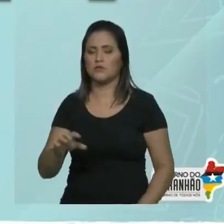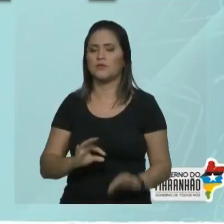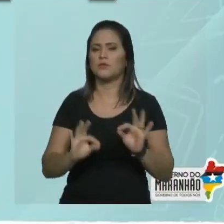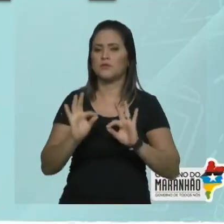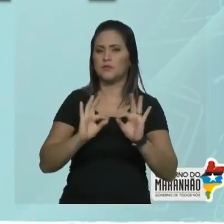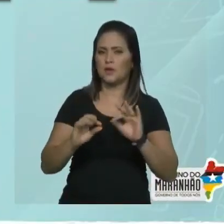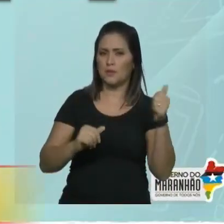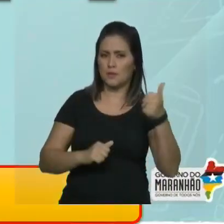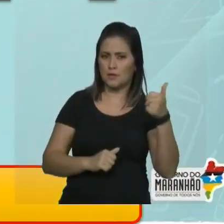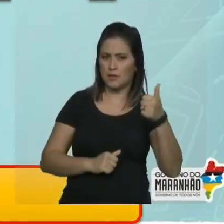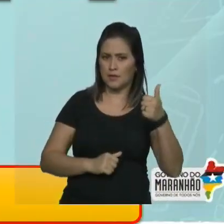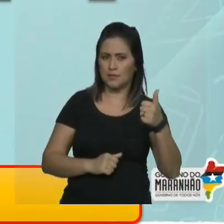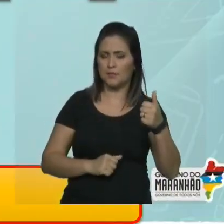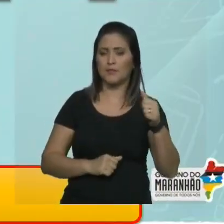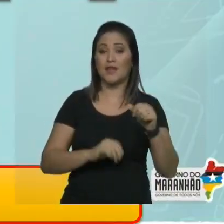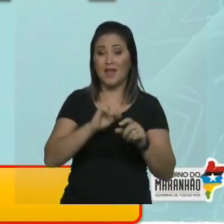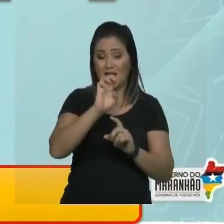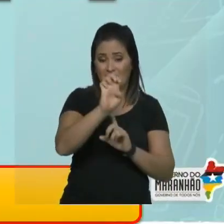Então, vamos lá.